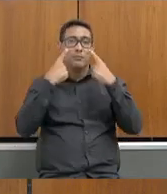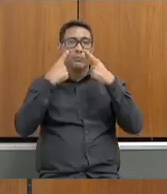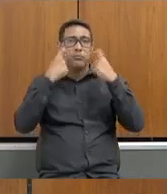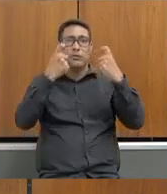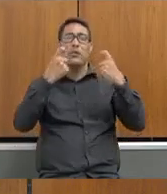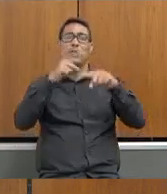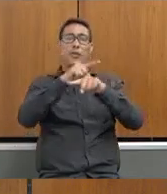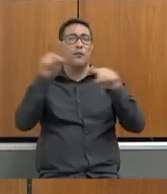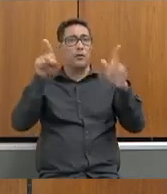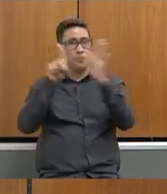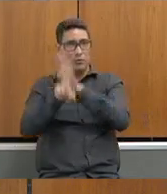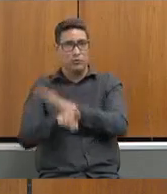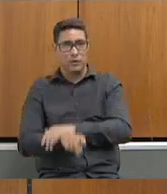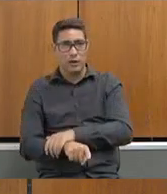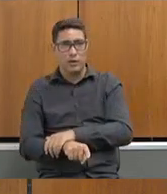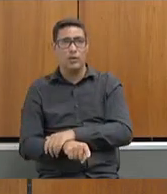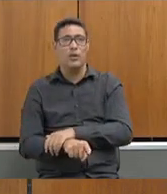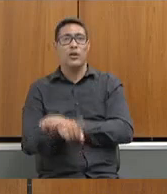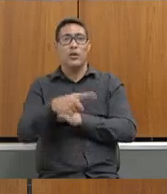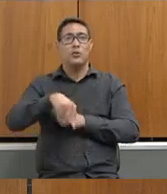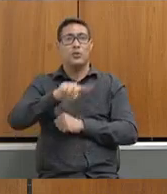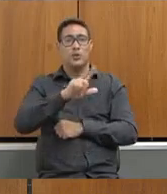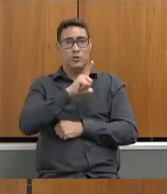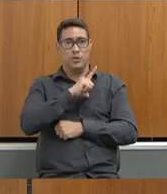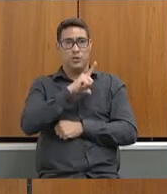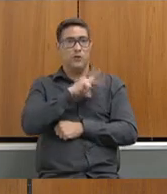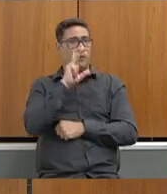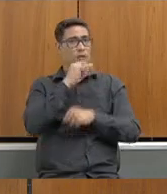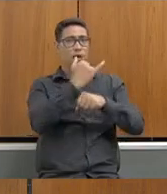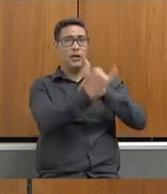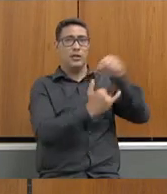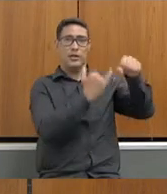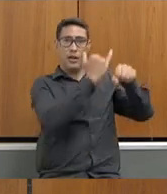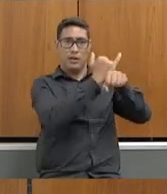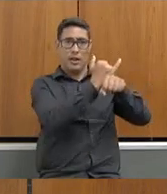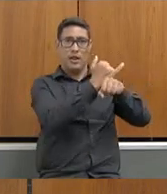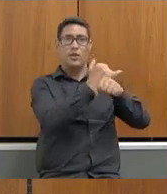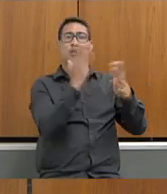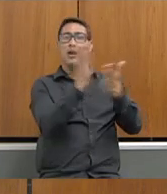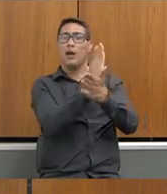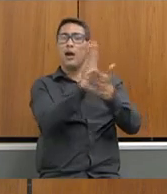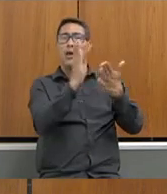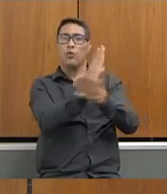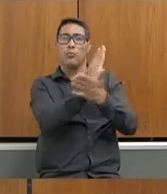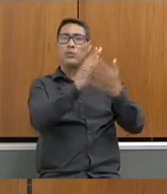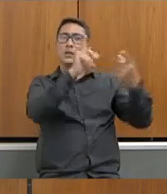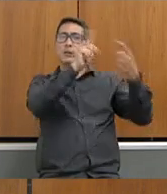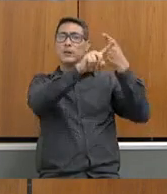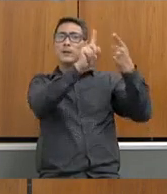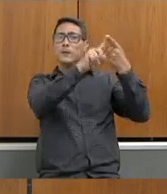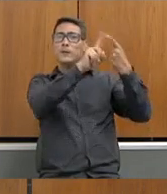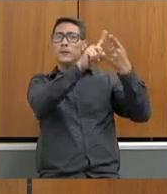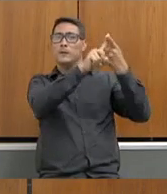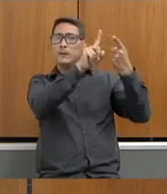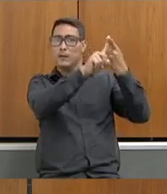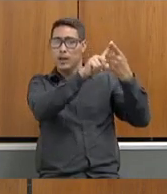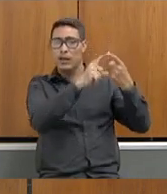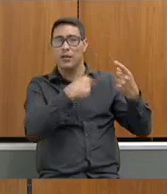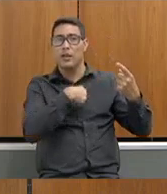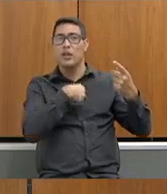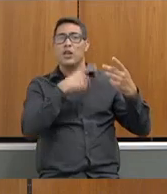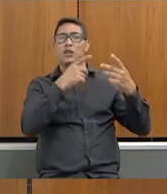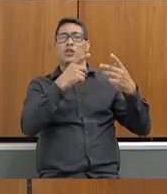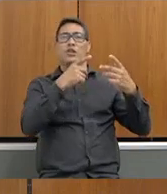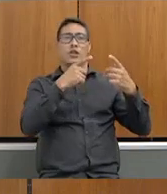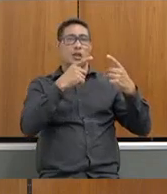questionada. Nós tivemos, via internet, ameaças de atentados em